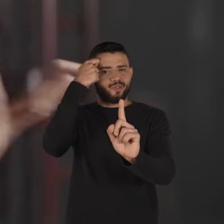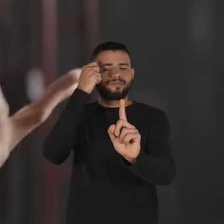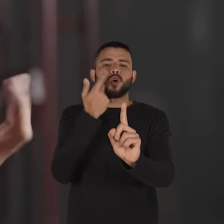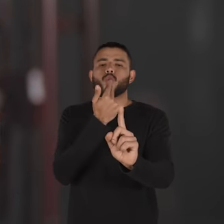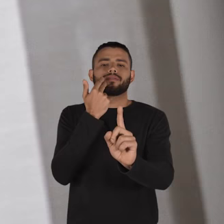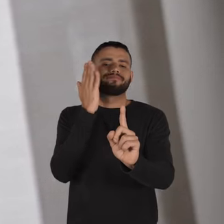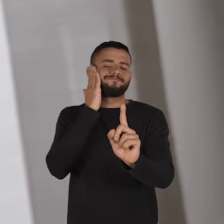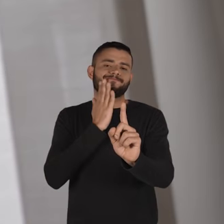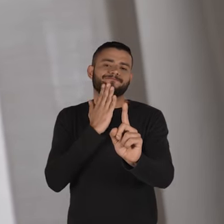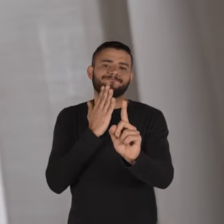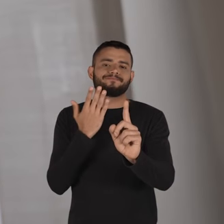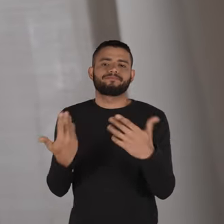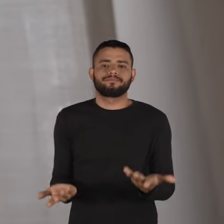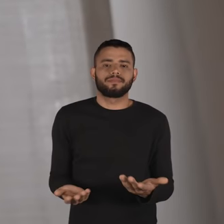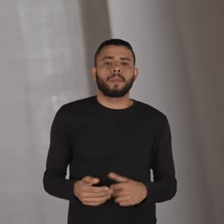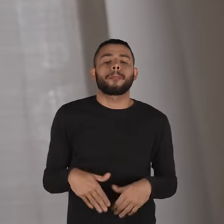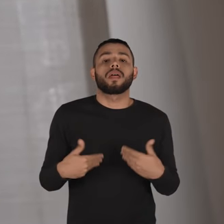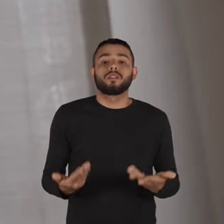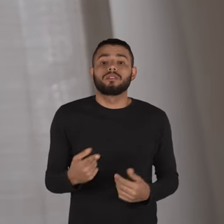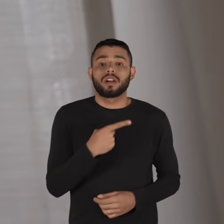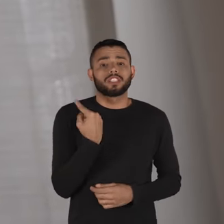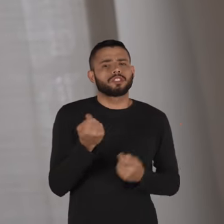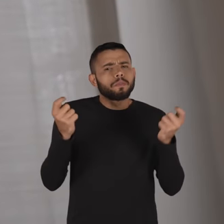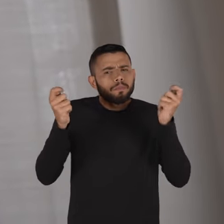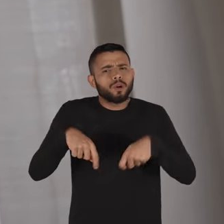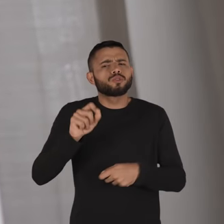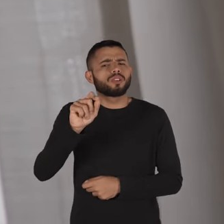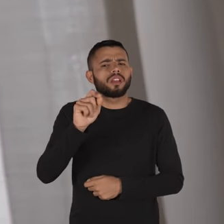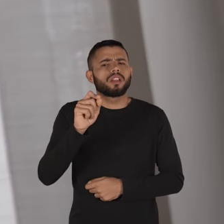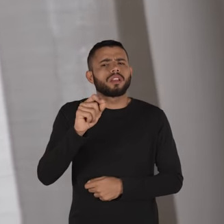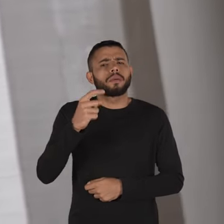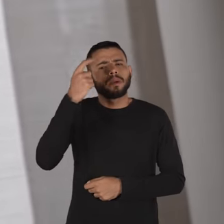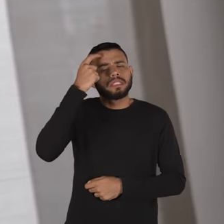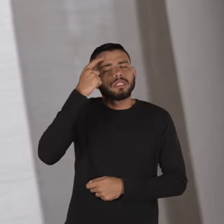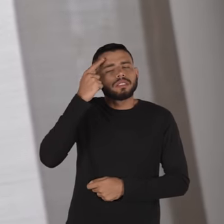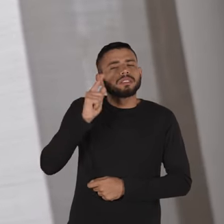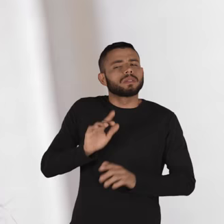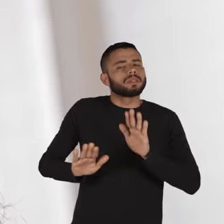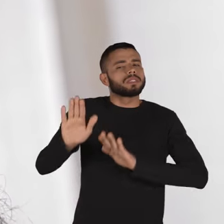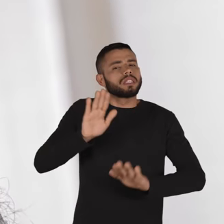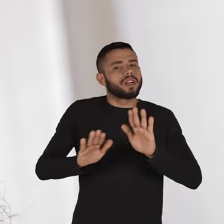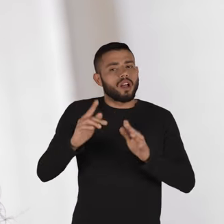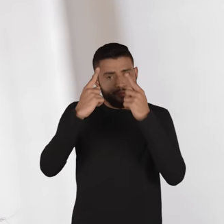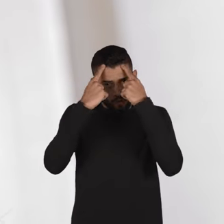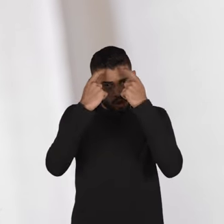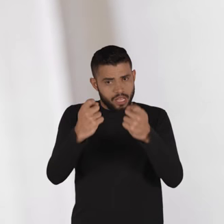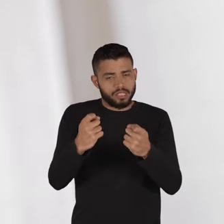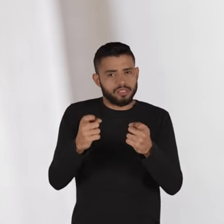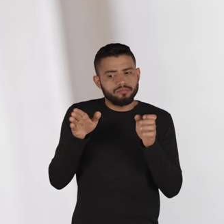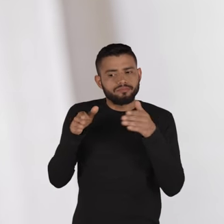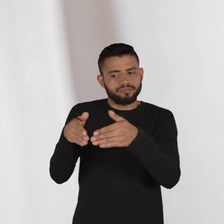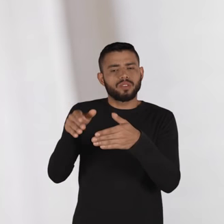Isso vem antes de mim. Então, gente pode cegamente entrar numa lógica de remediar a violência